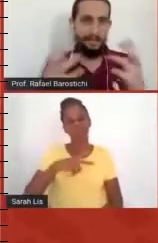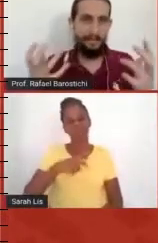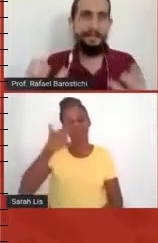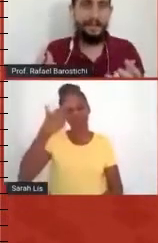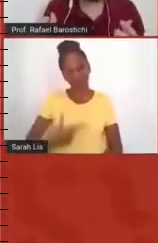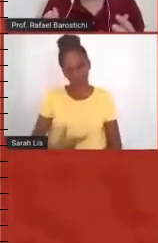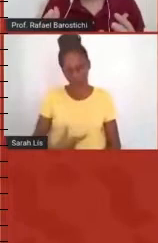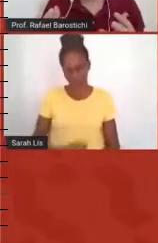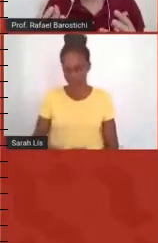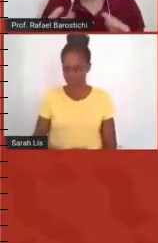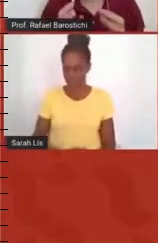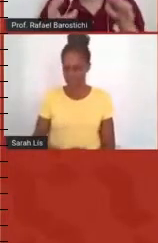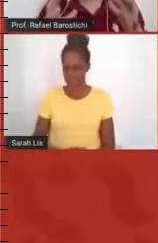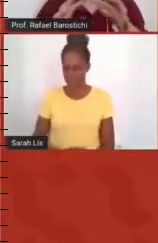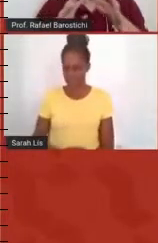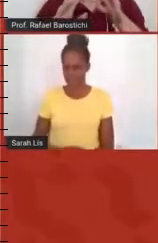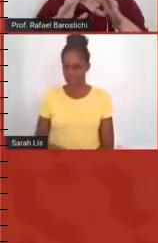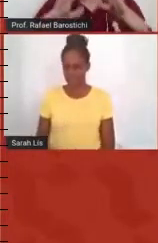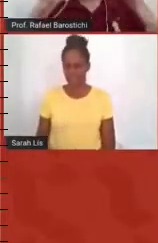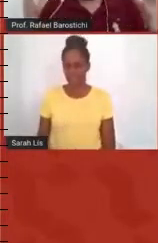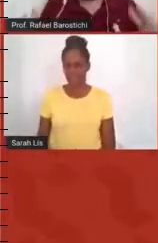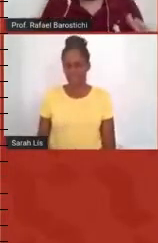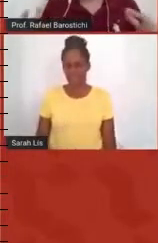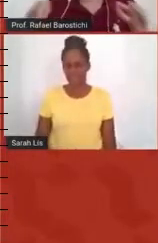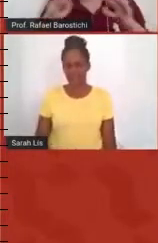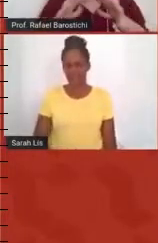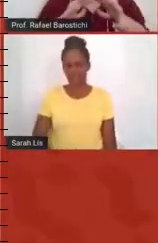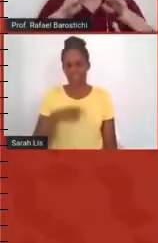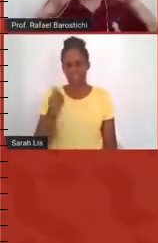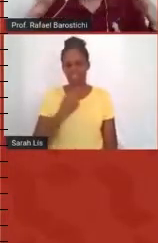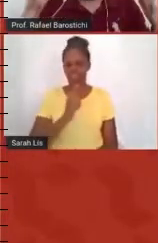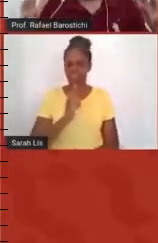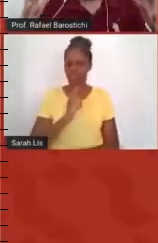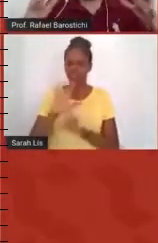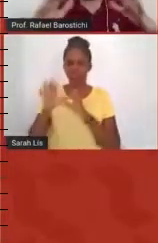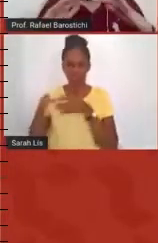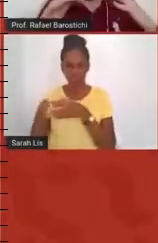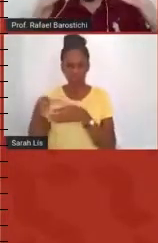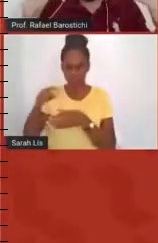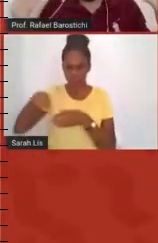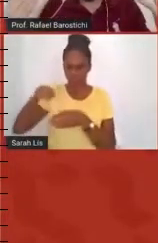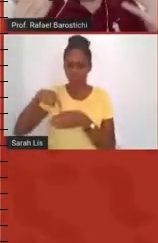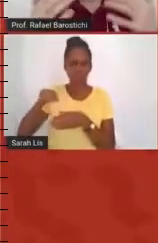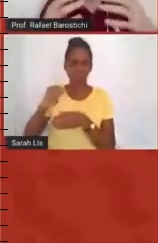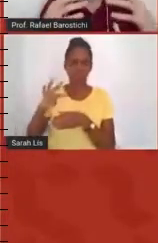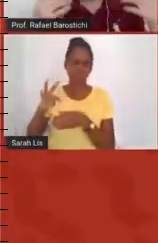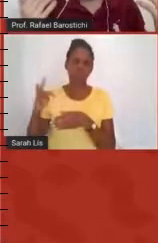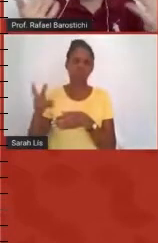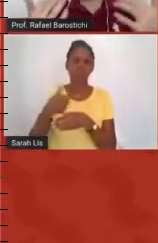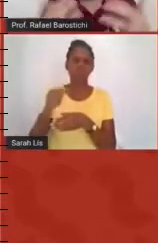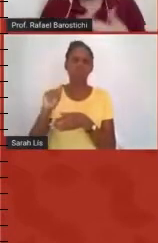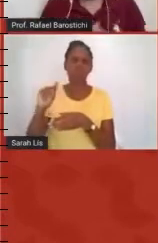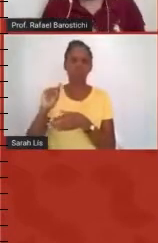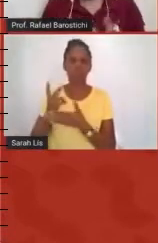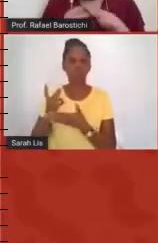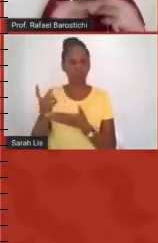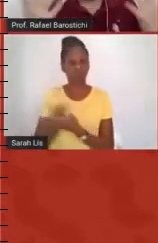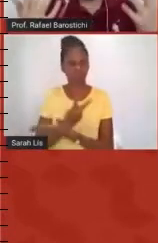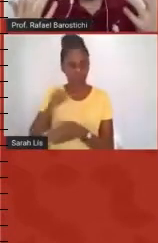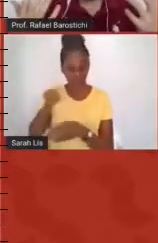Nessa experiência. Nós tivemos... Nós tínhamos o nosso grupo, tinha tudo o que acontecia de maneira, ali,